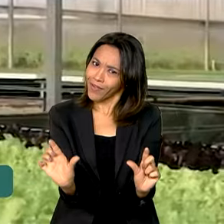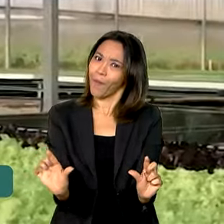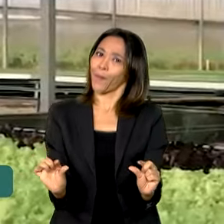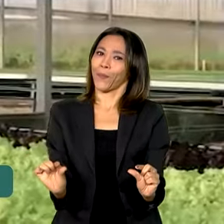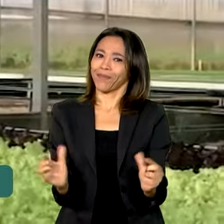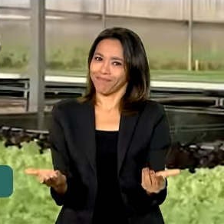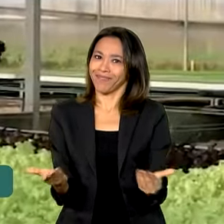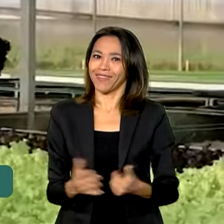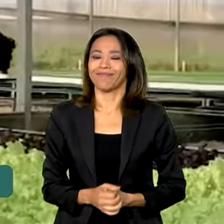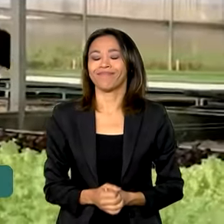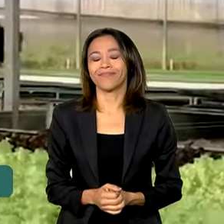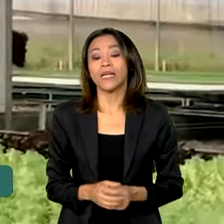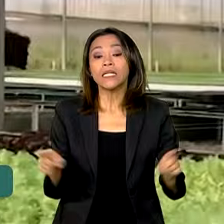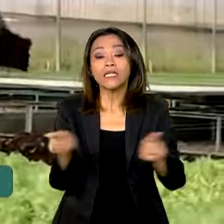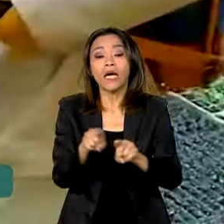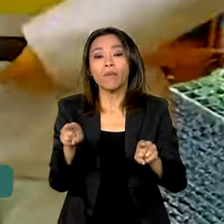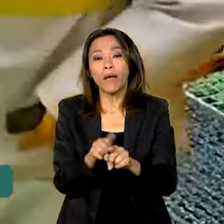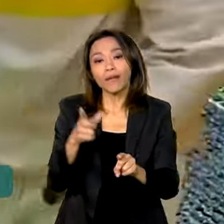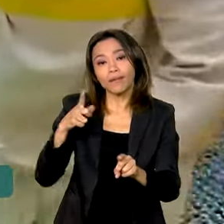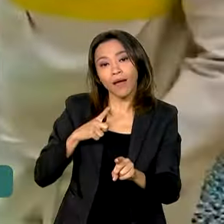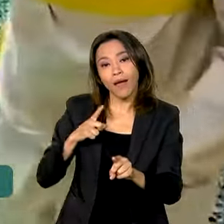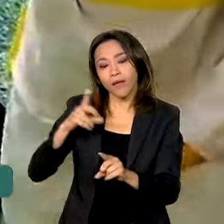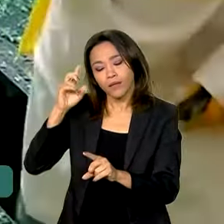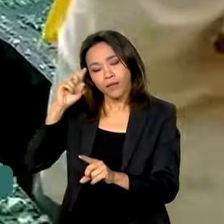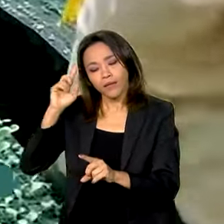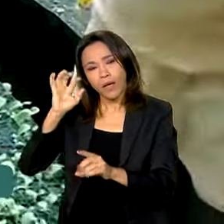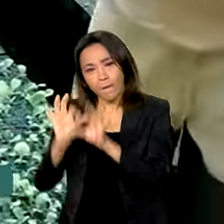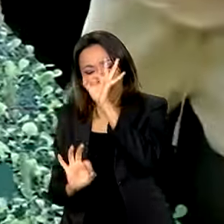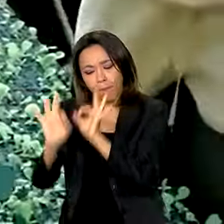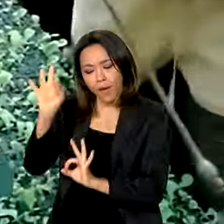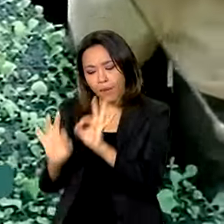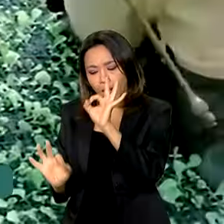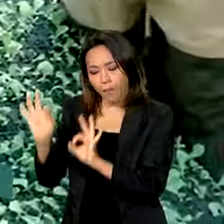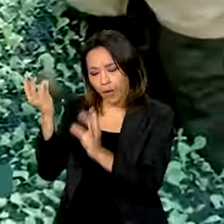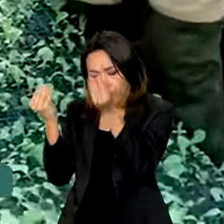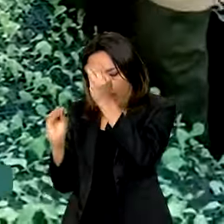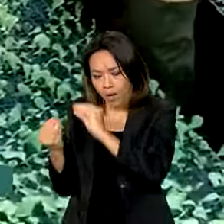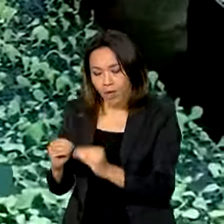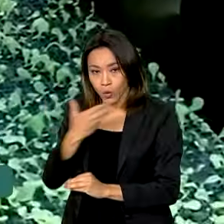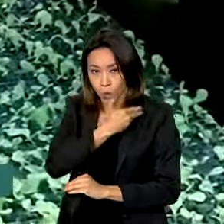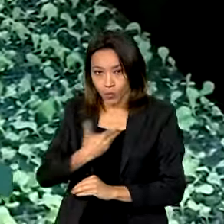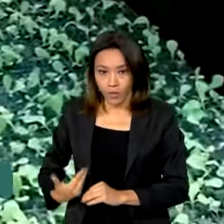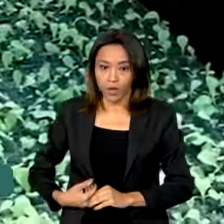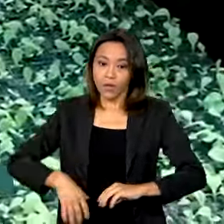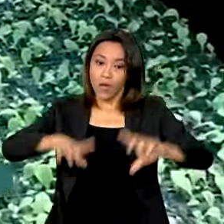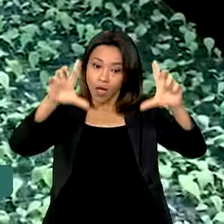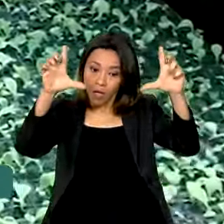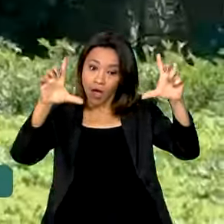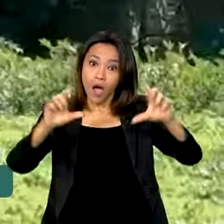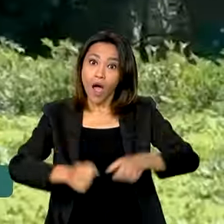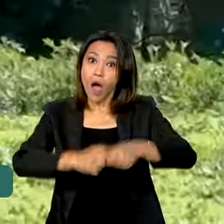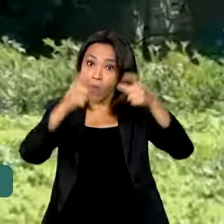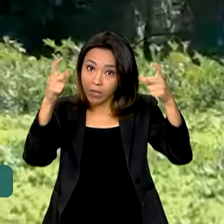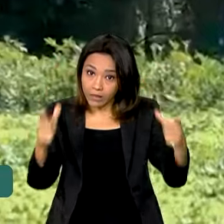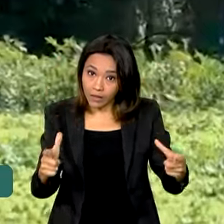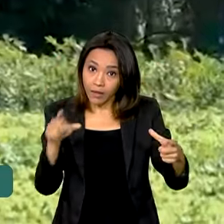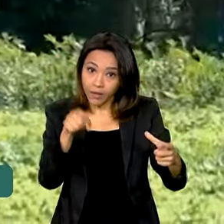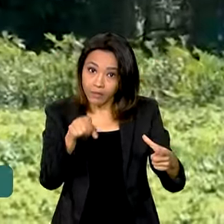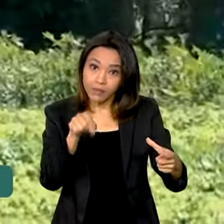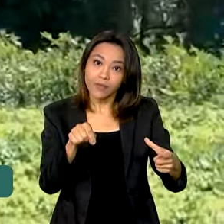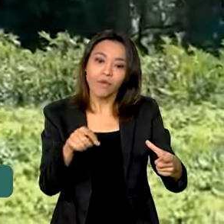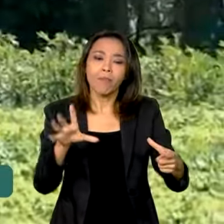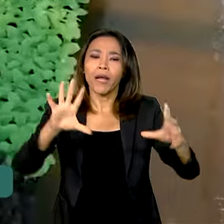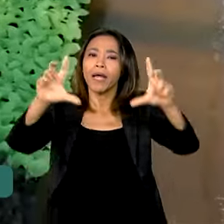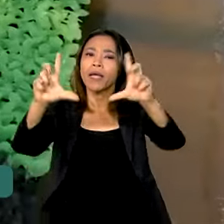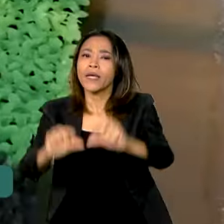final. Também está nos planos do governo aumentar a produção de fertilizantes com baixo impacto ambiental,